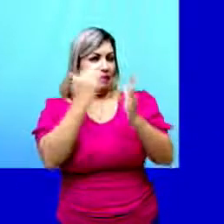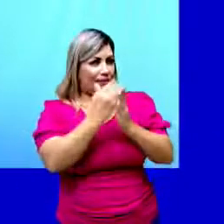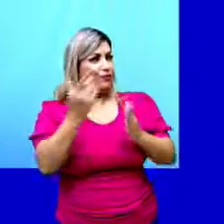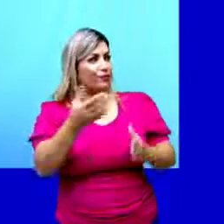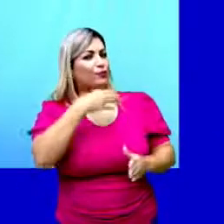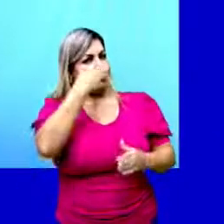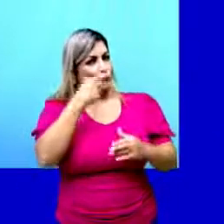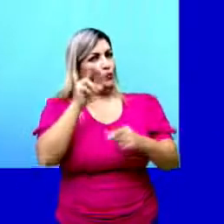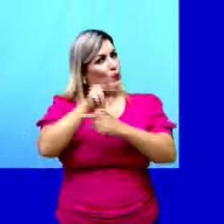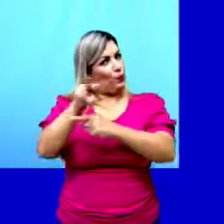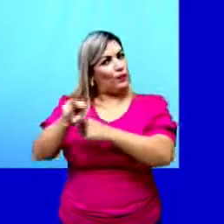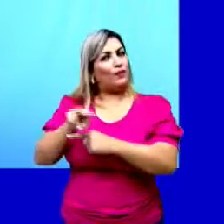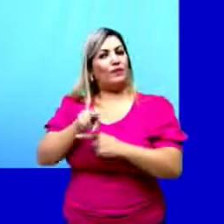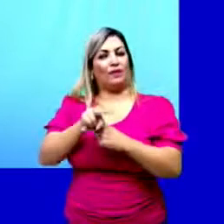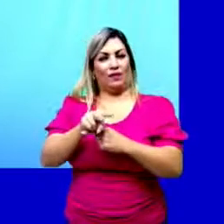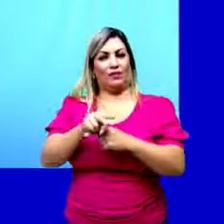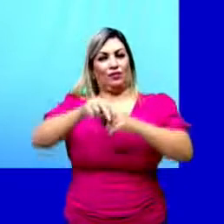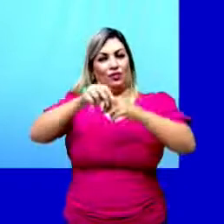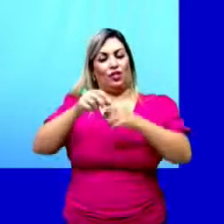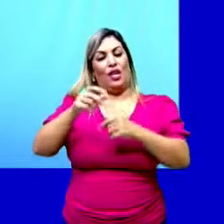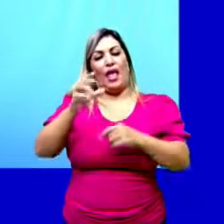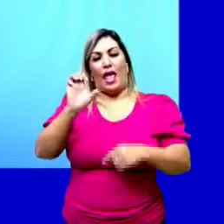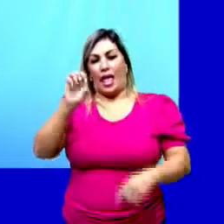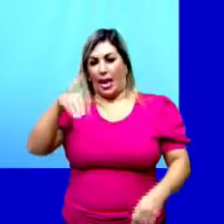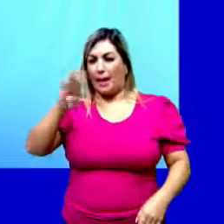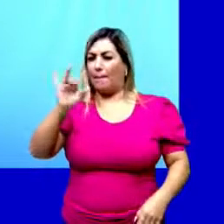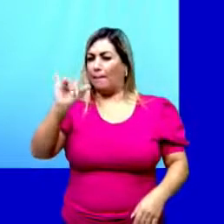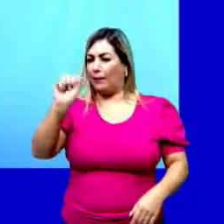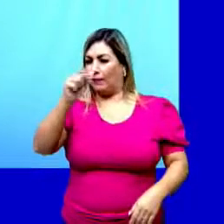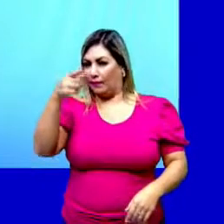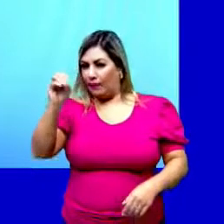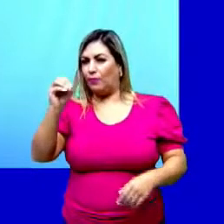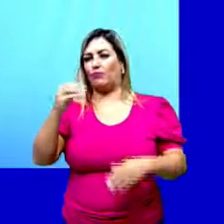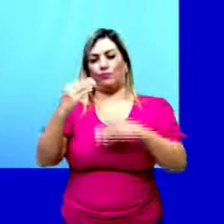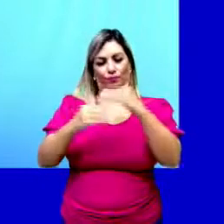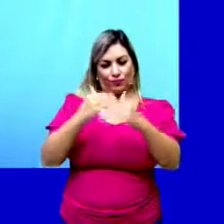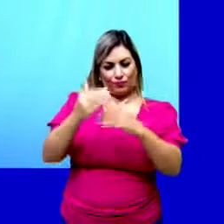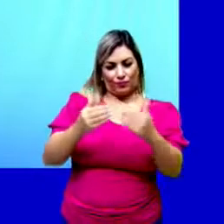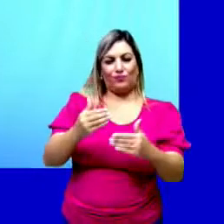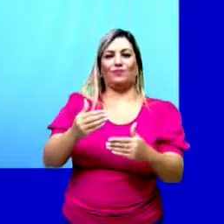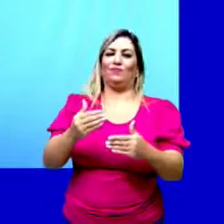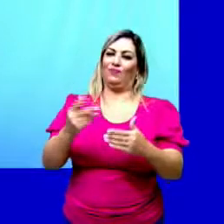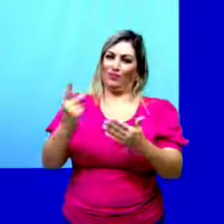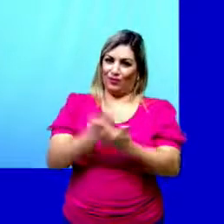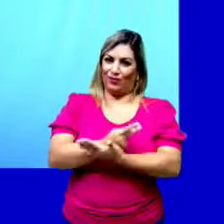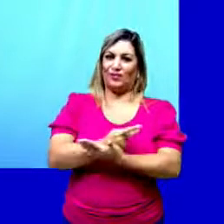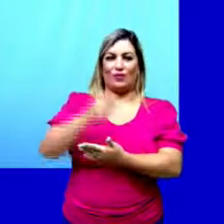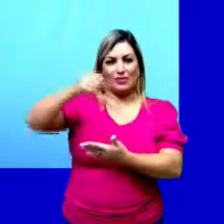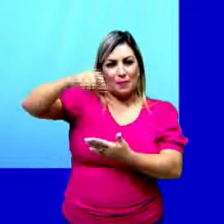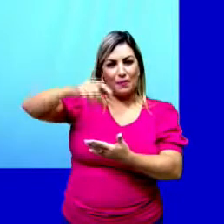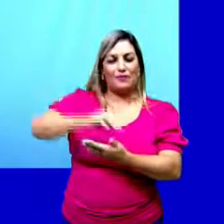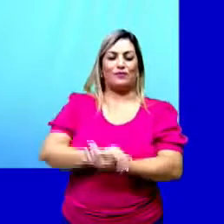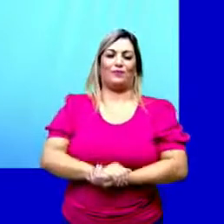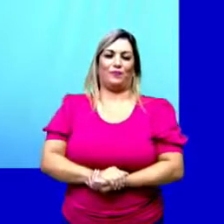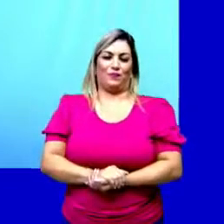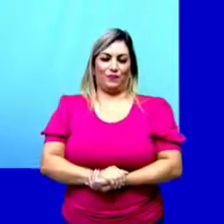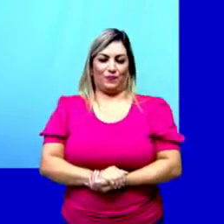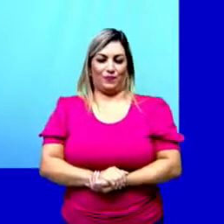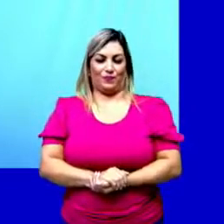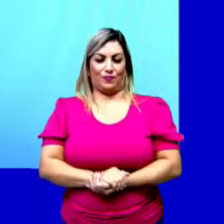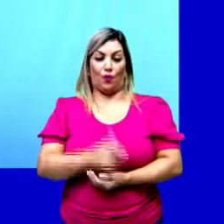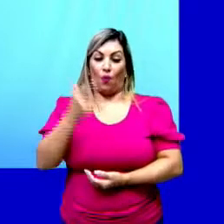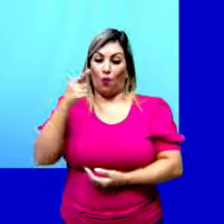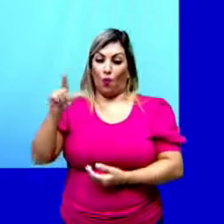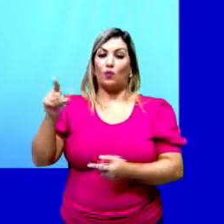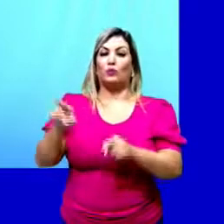fruto vai proteger o embrião que foi formado ali a partir do processo de fecundação lá na flor. Outro